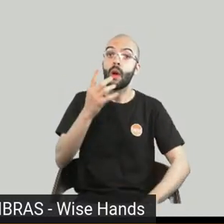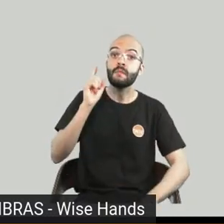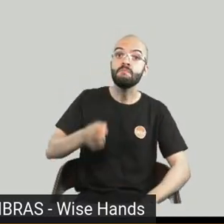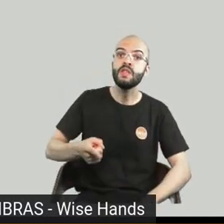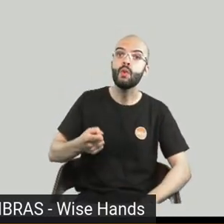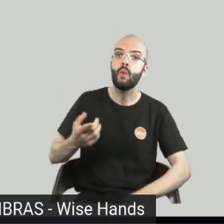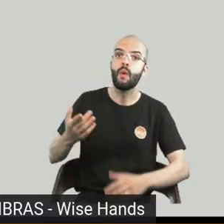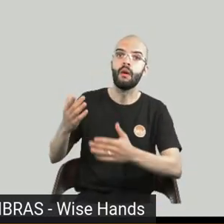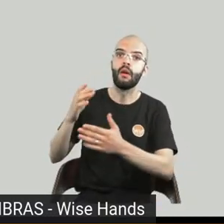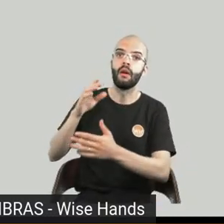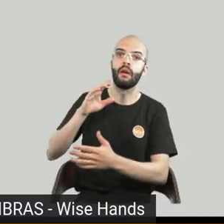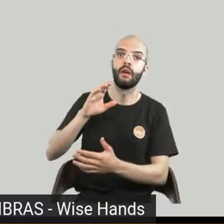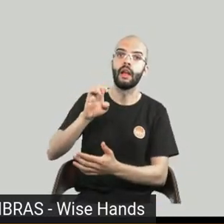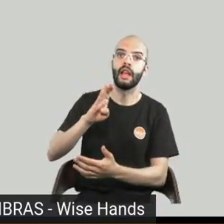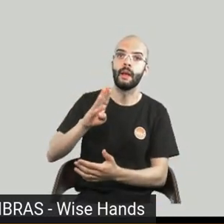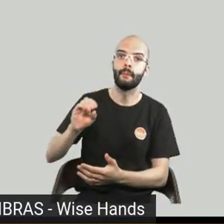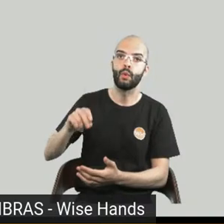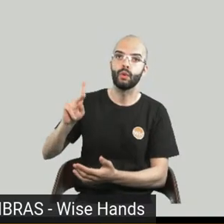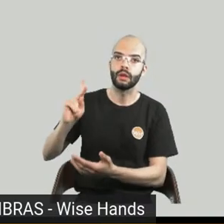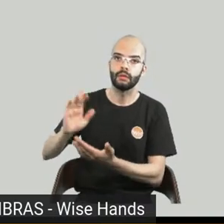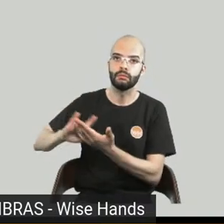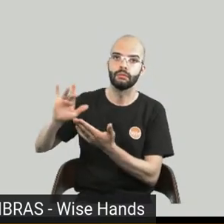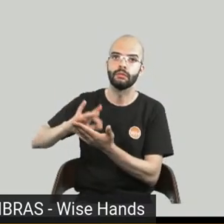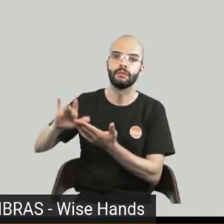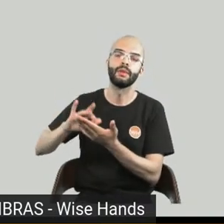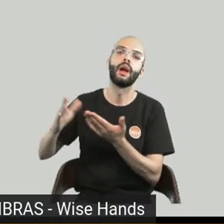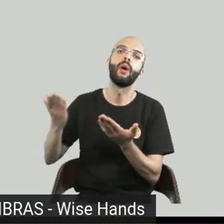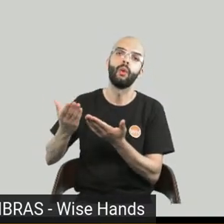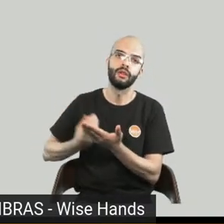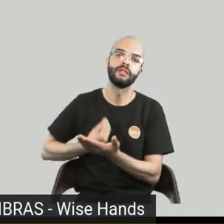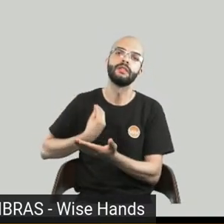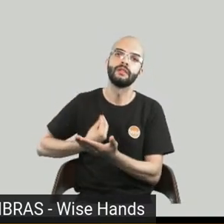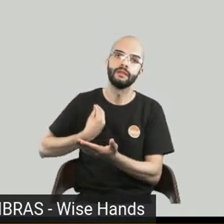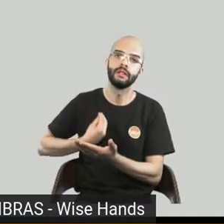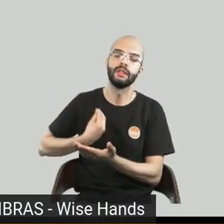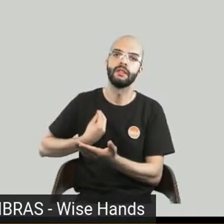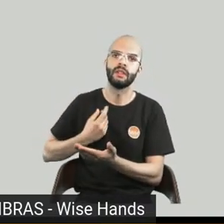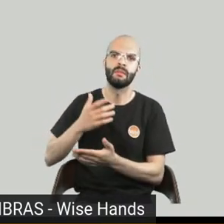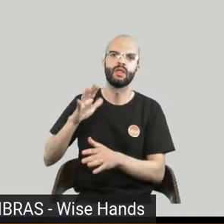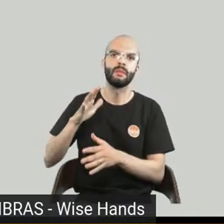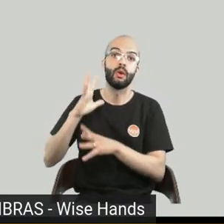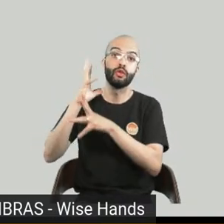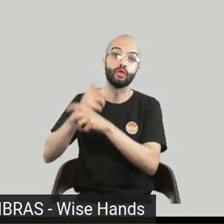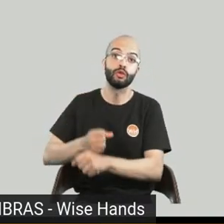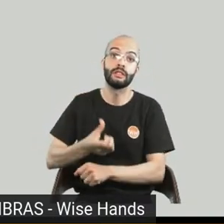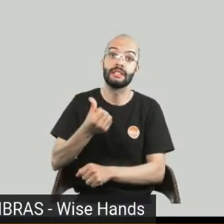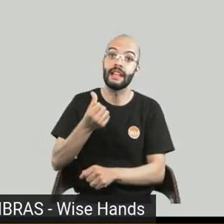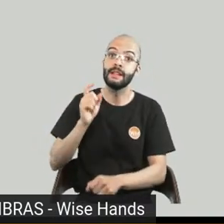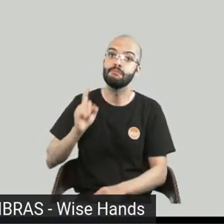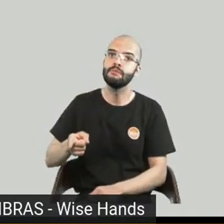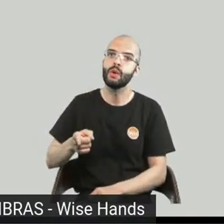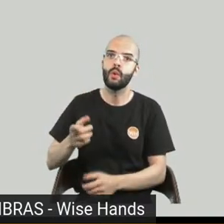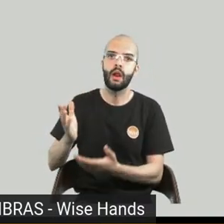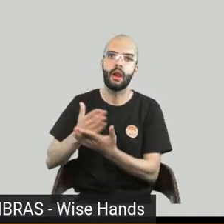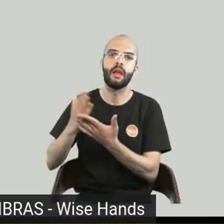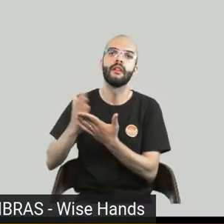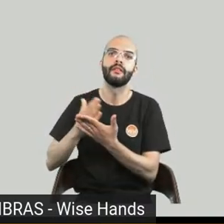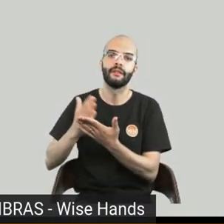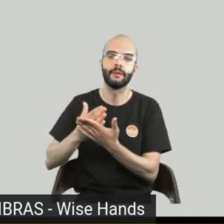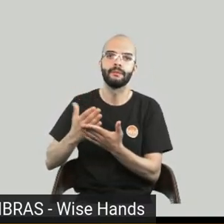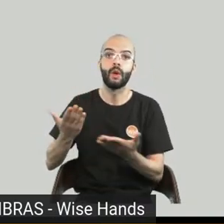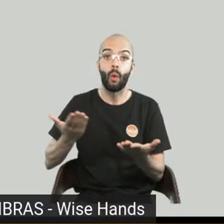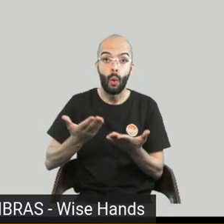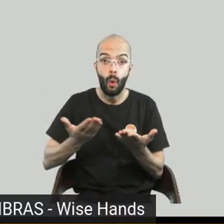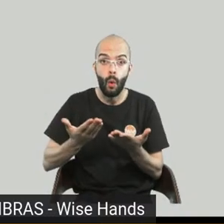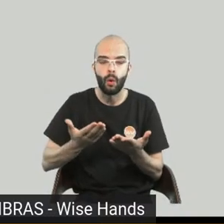Dentro de um catálogo impresso que hoje está em cerca de 6 mil livros. Então, essa porcentagem infelizmente já mudou bastante